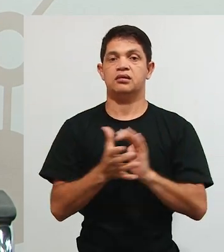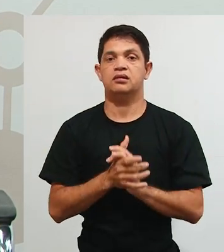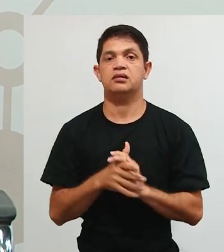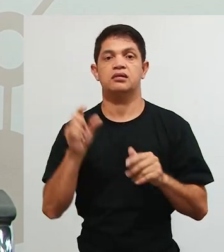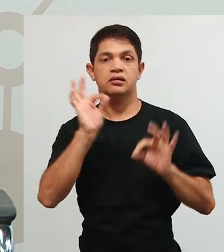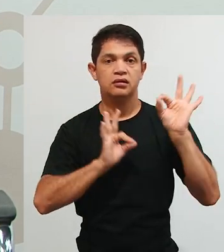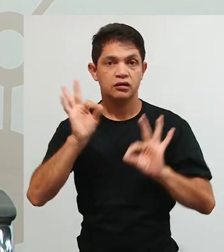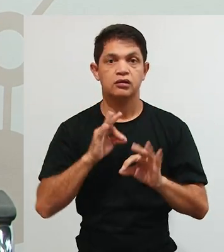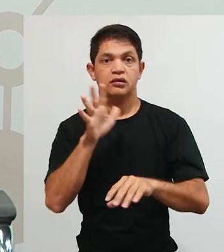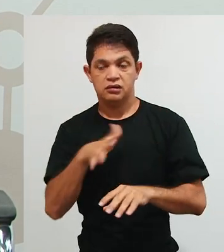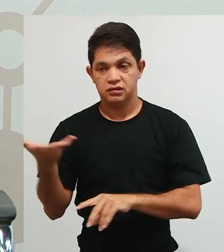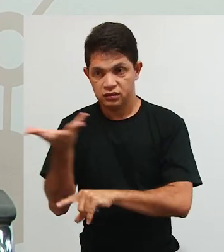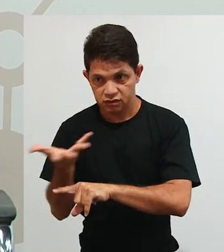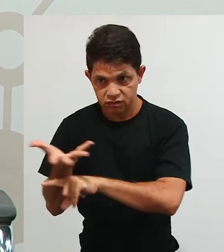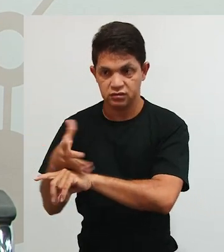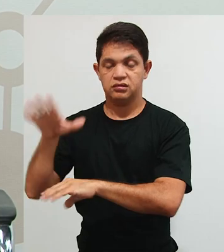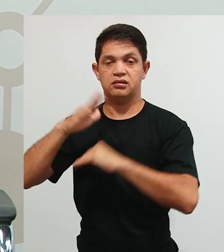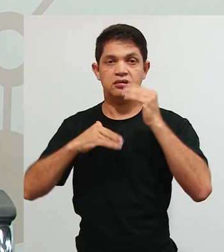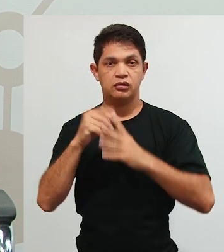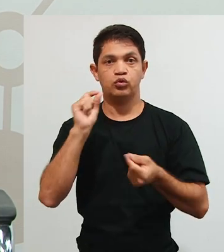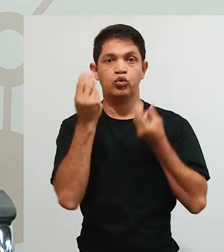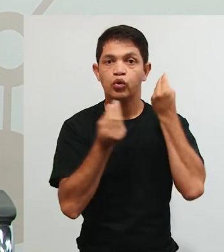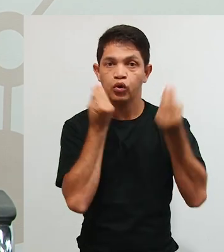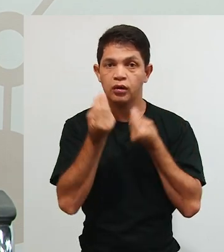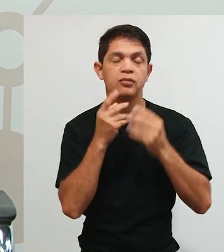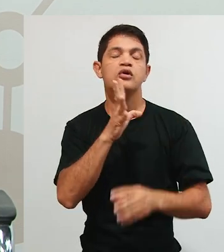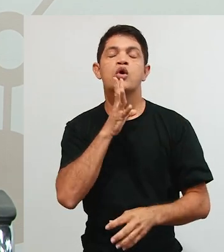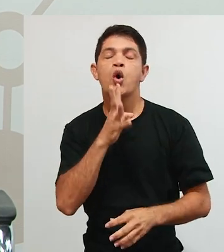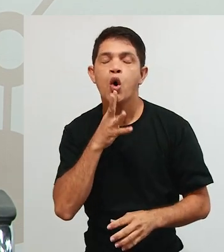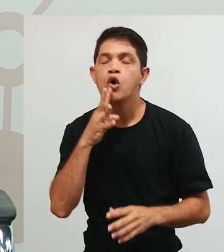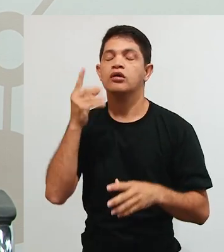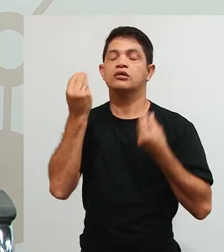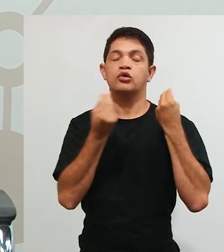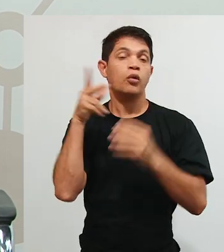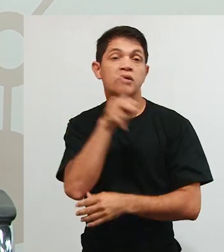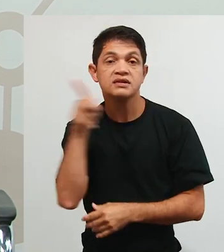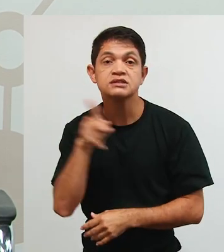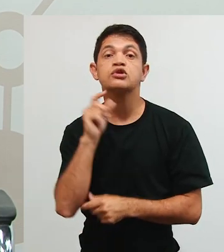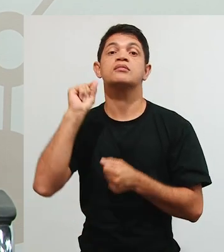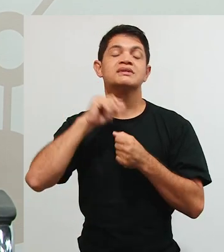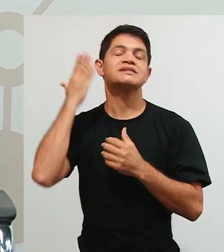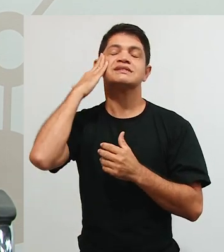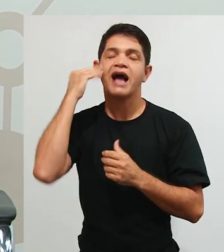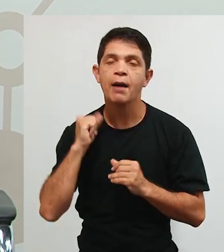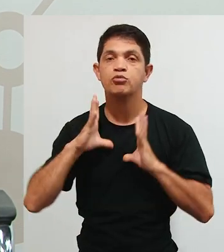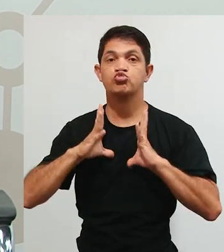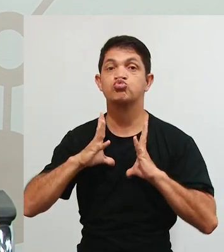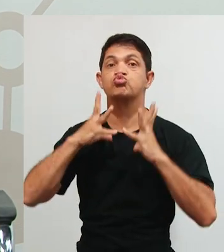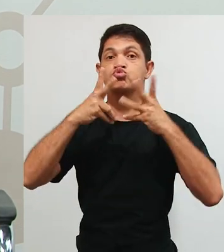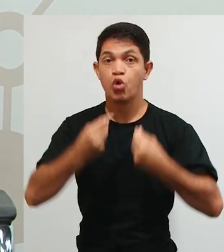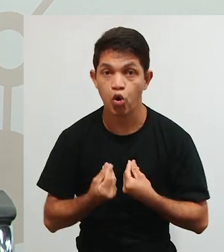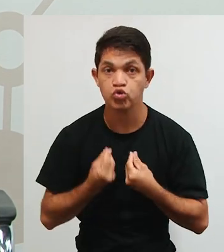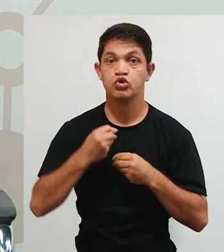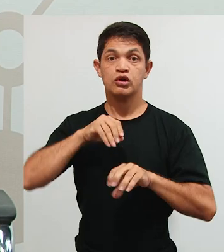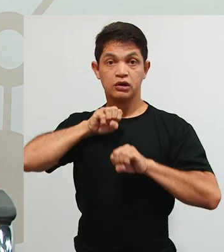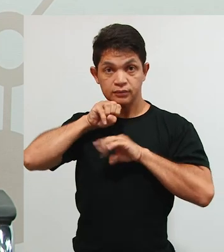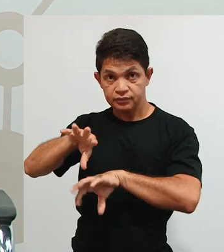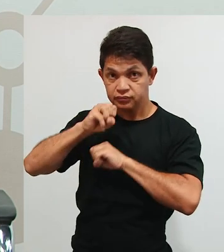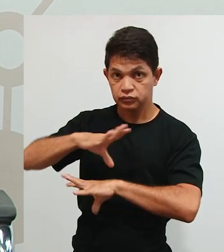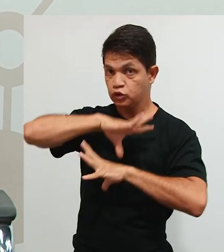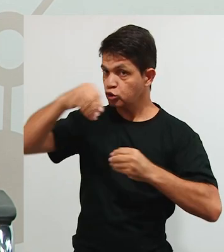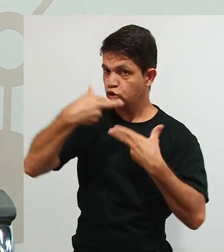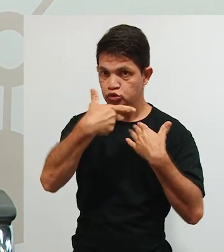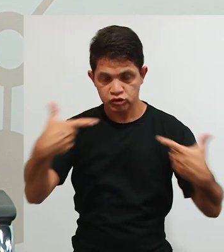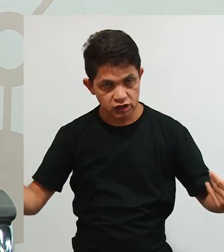partir do professor. O professor é o detetor de conhecimento, o professor sabe de tudo, e é o professor que vai editar todas as